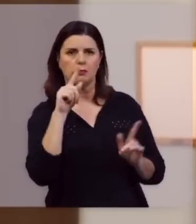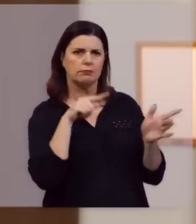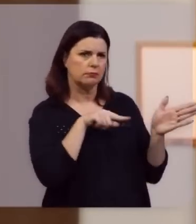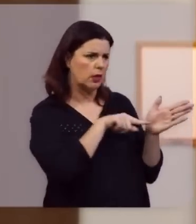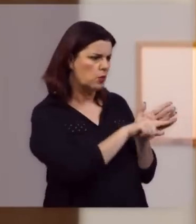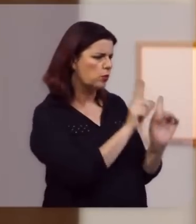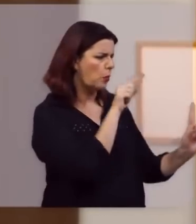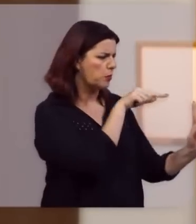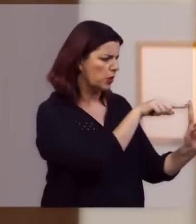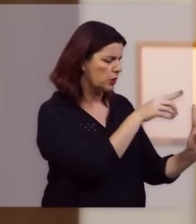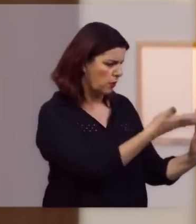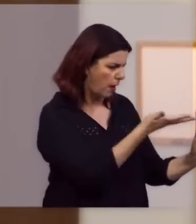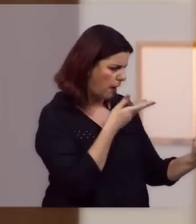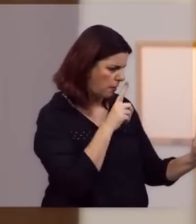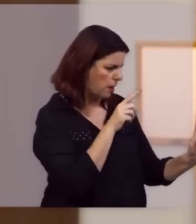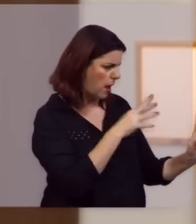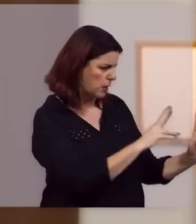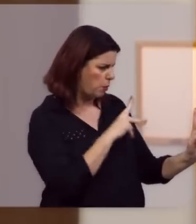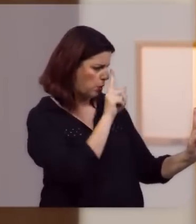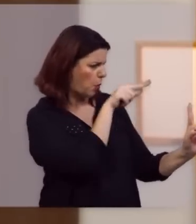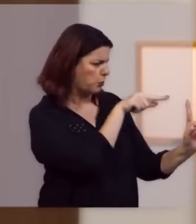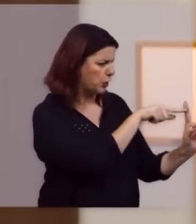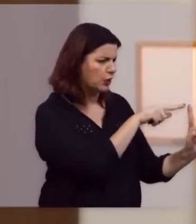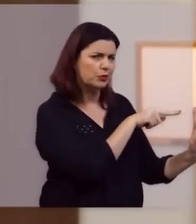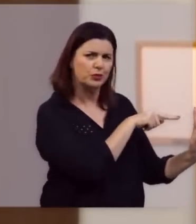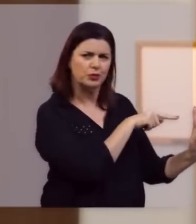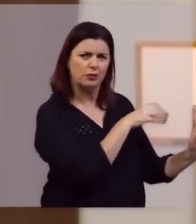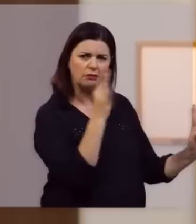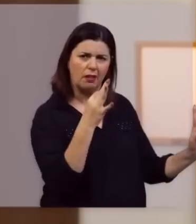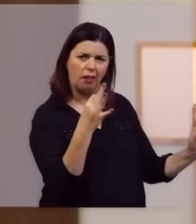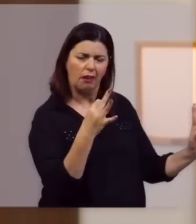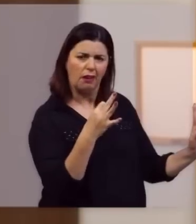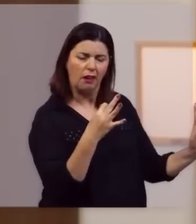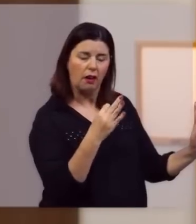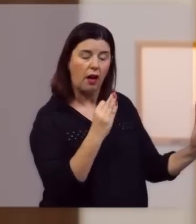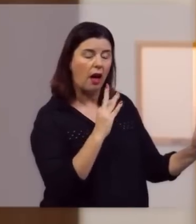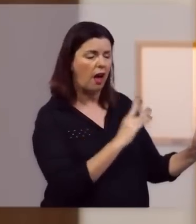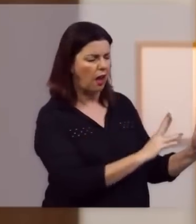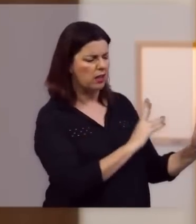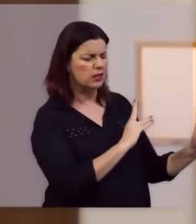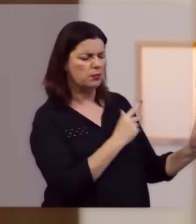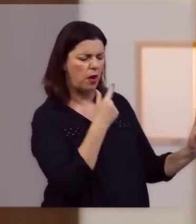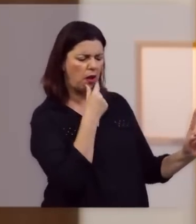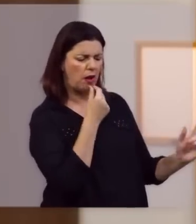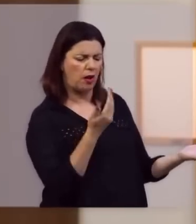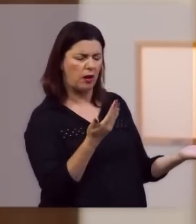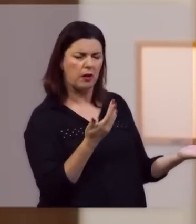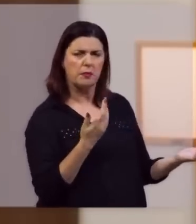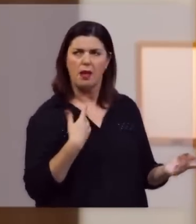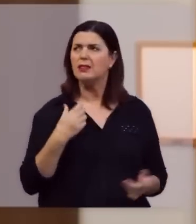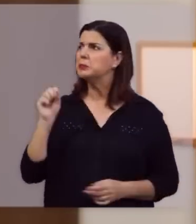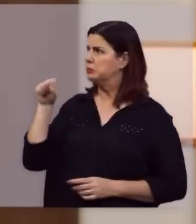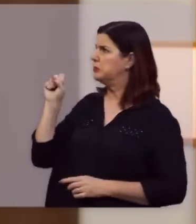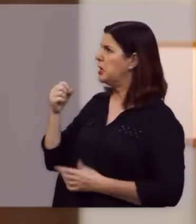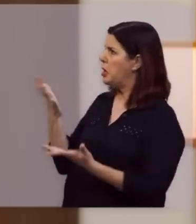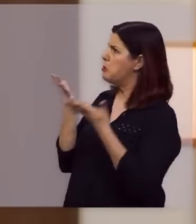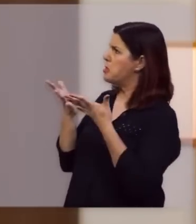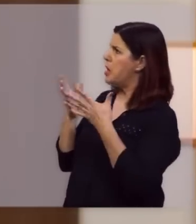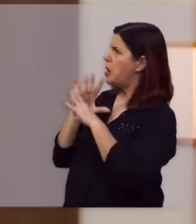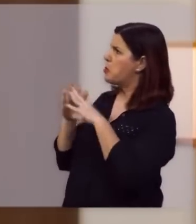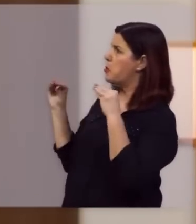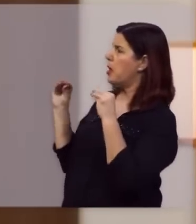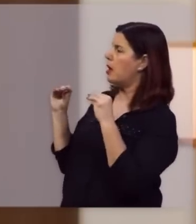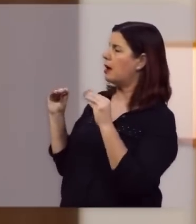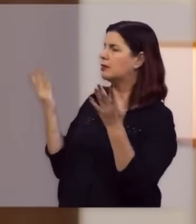objetiva, você espera uma resposta objetiva, e a resposta daquele homem deveria ser, sim, eu quero ser